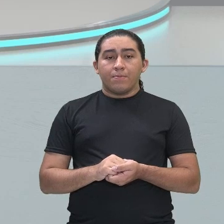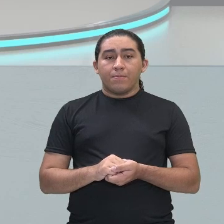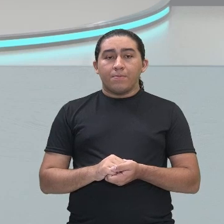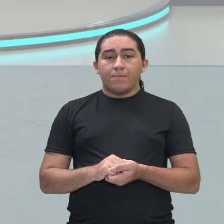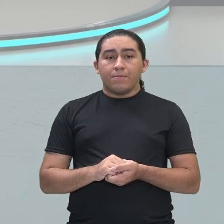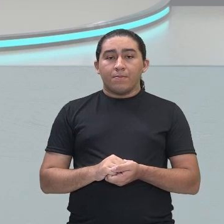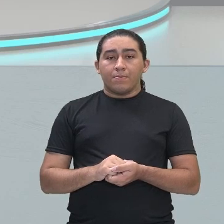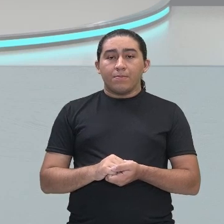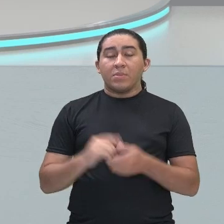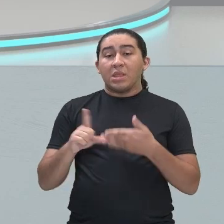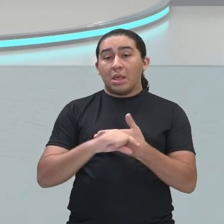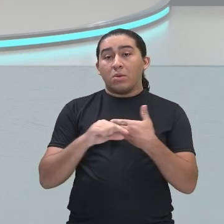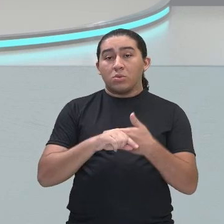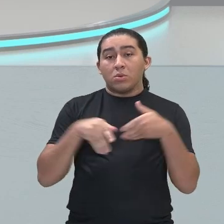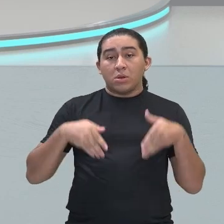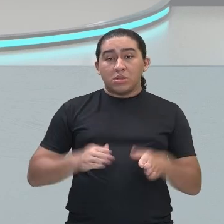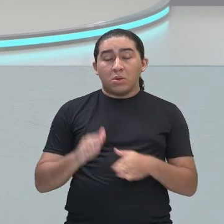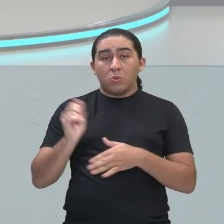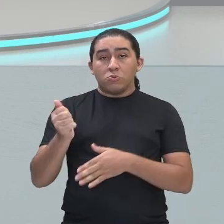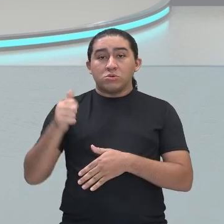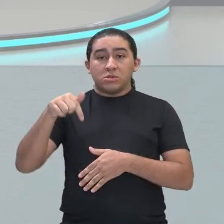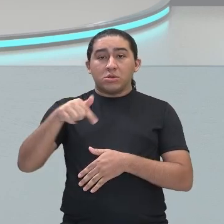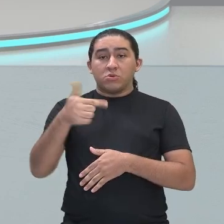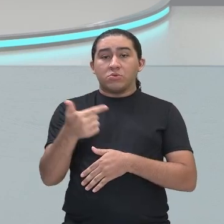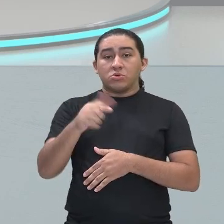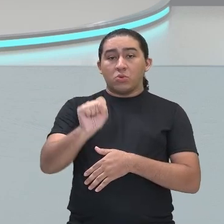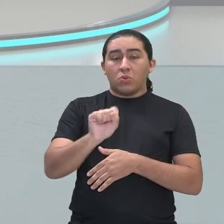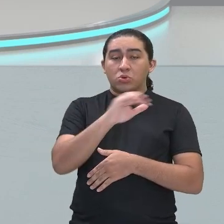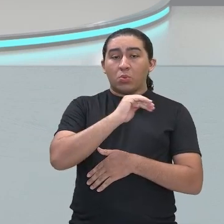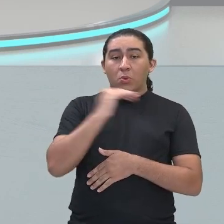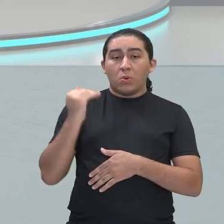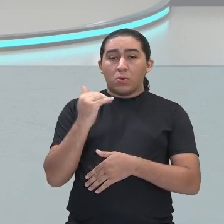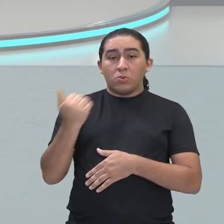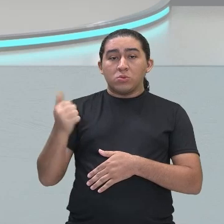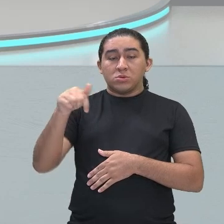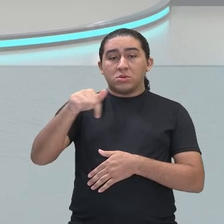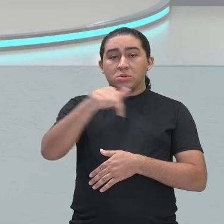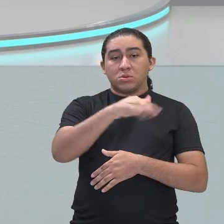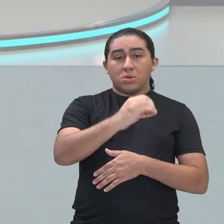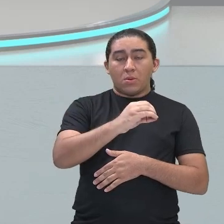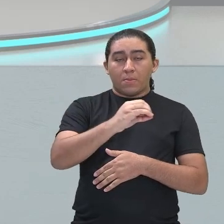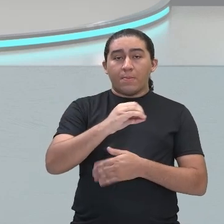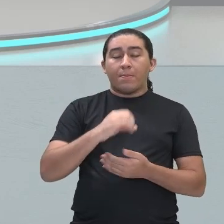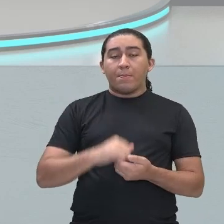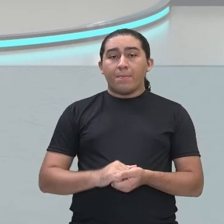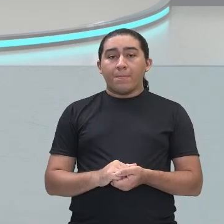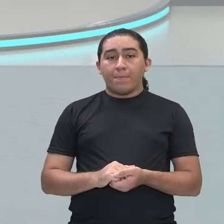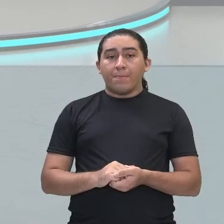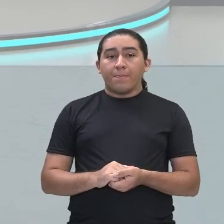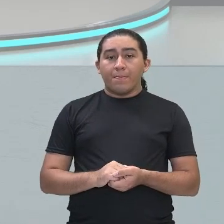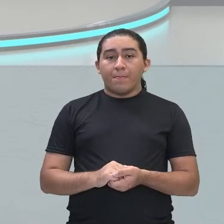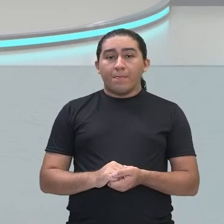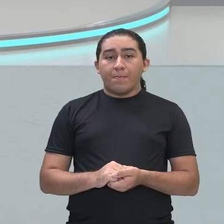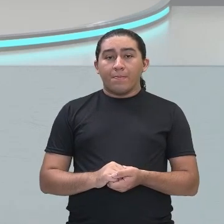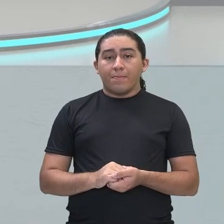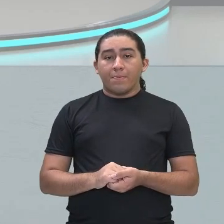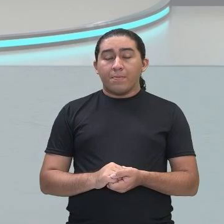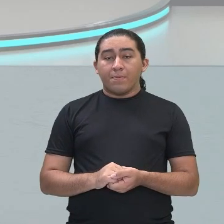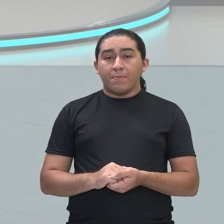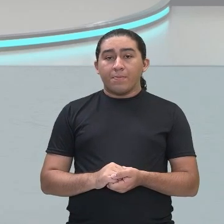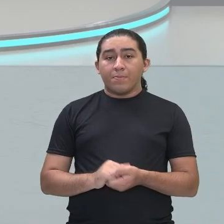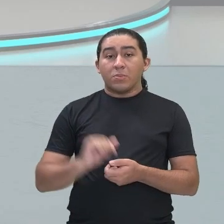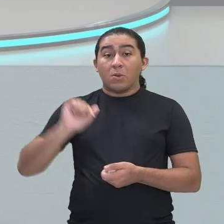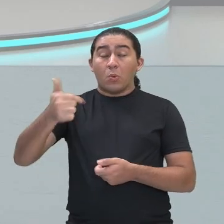nasceu em 1728 e faleceu em 1770. E mais autores.